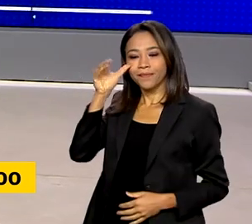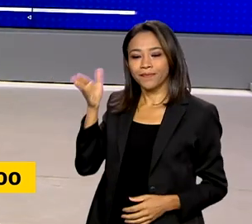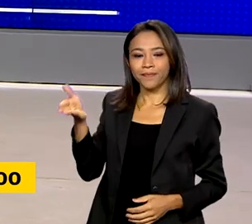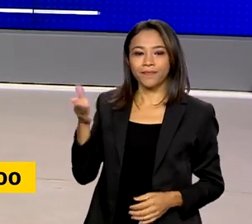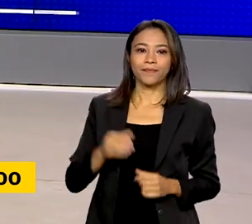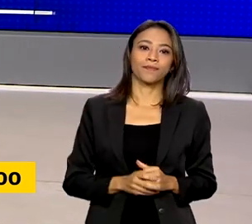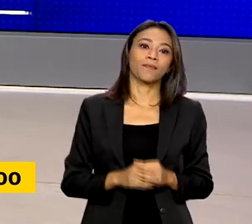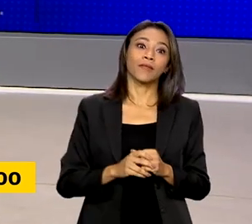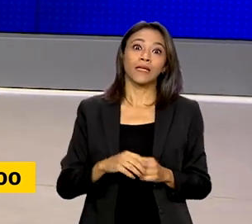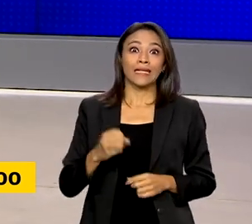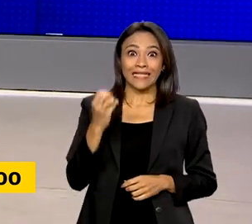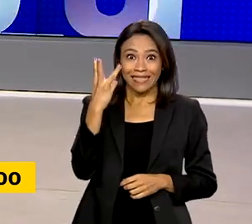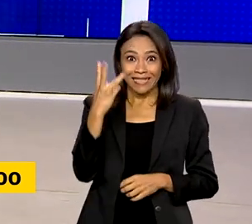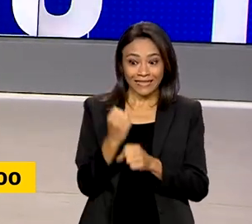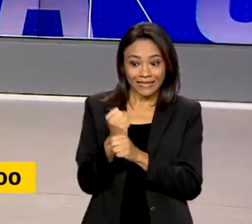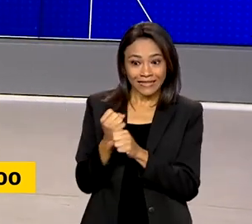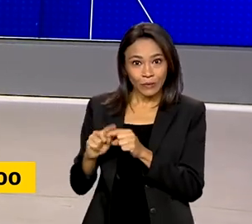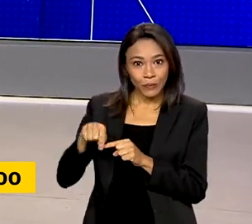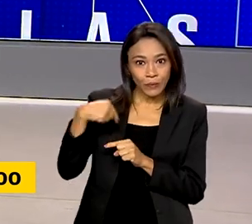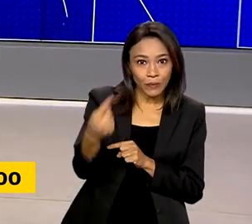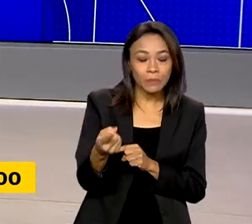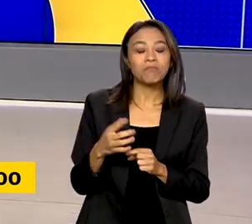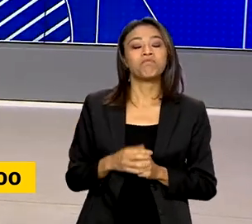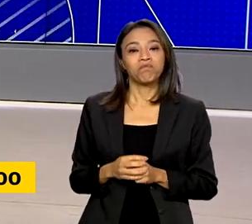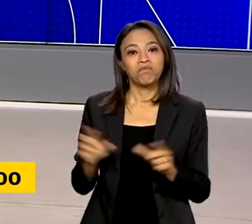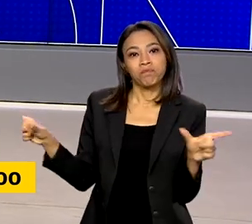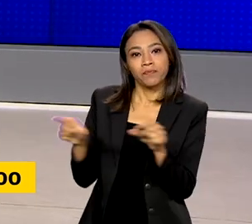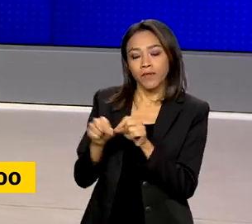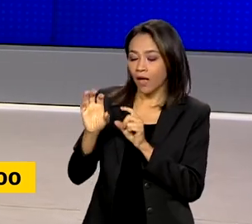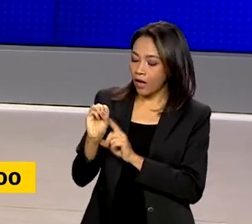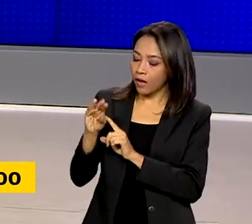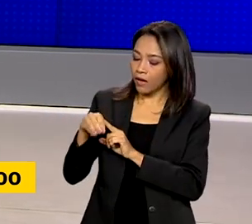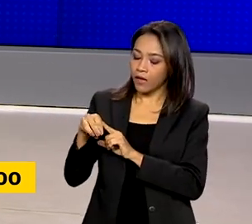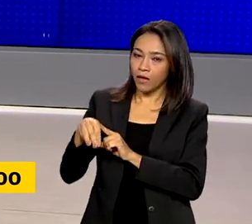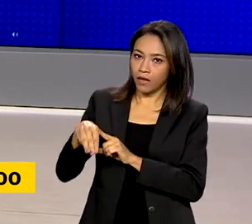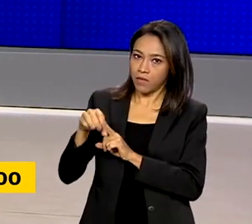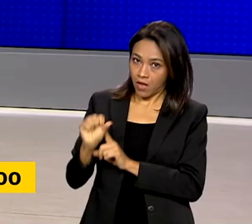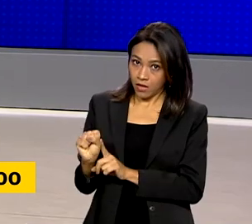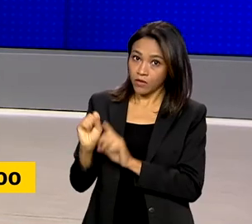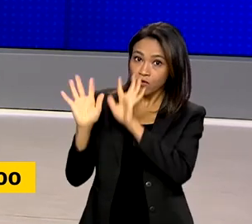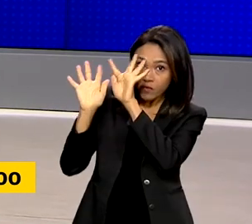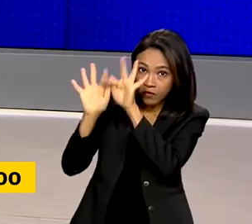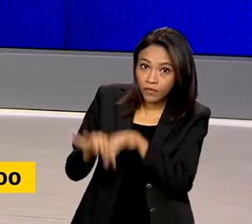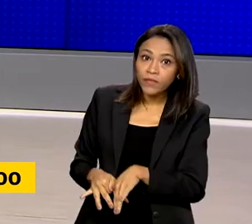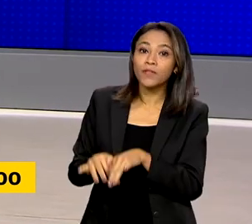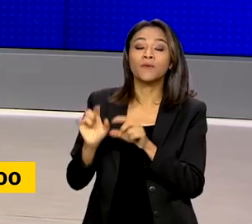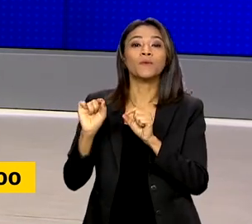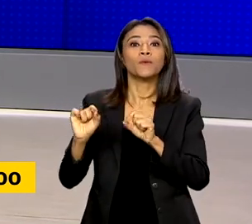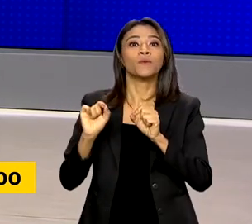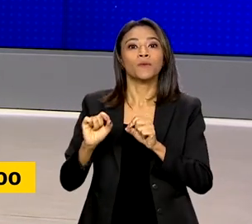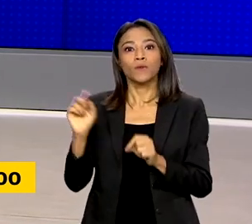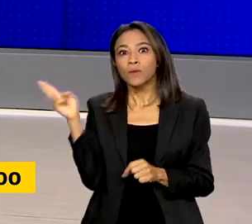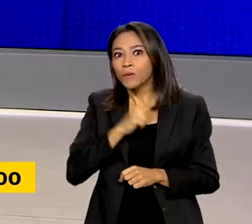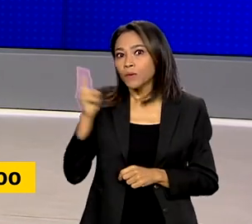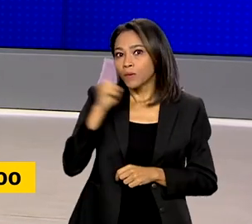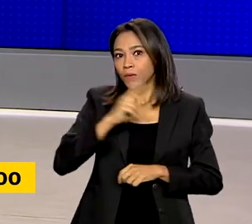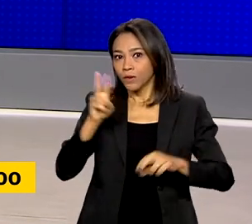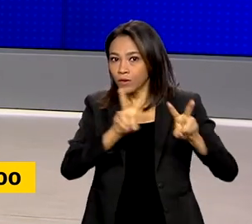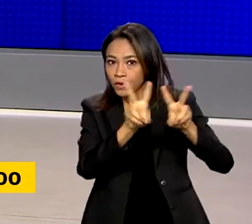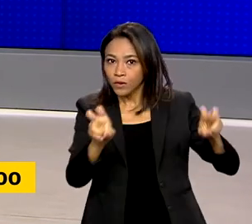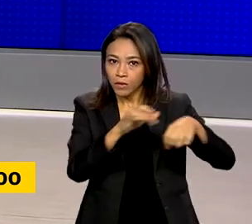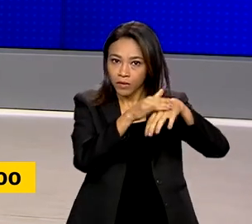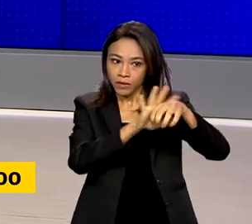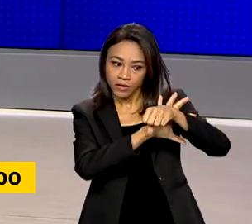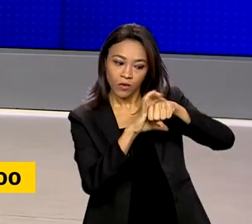Depois de mais de três anos, a Organização Mundial da Saúde decretou o fim da emergência sanitária da Covid-19. A